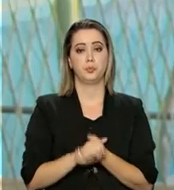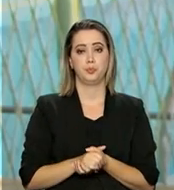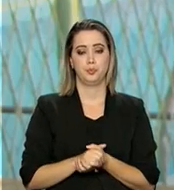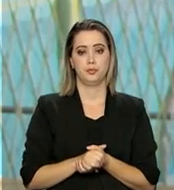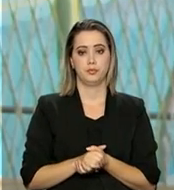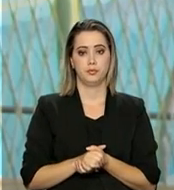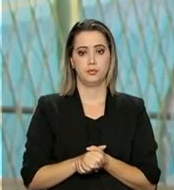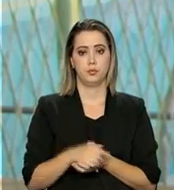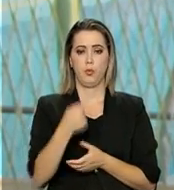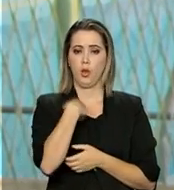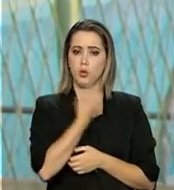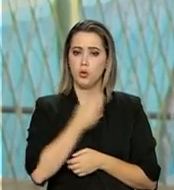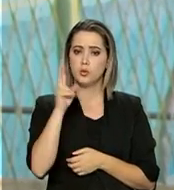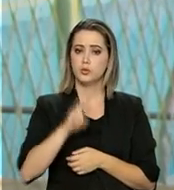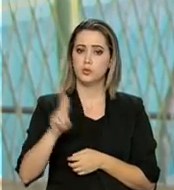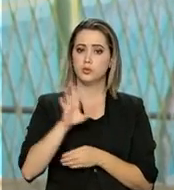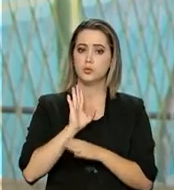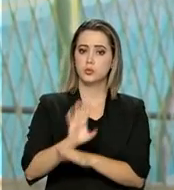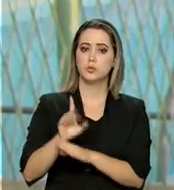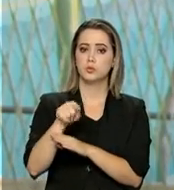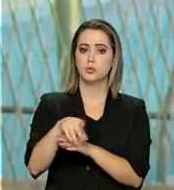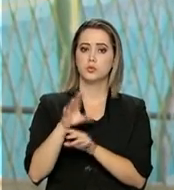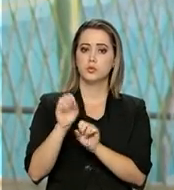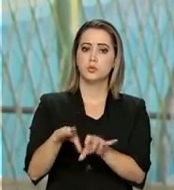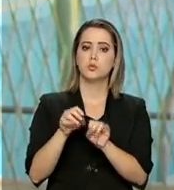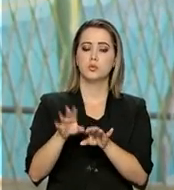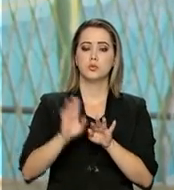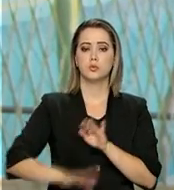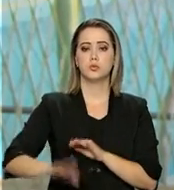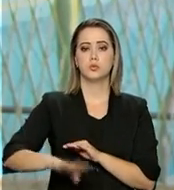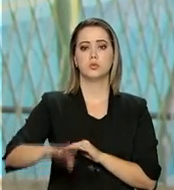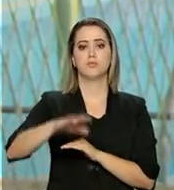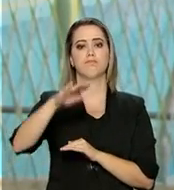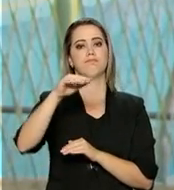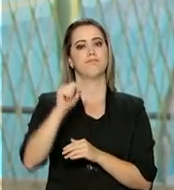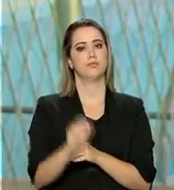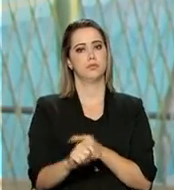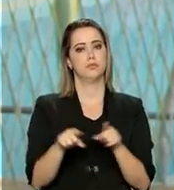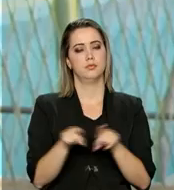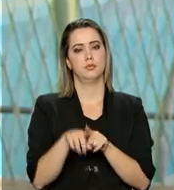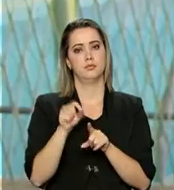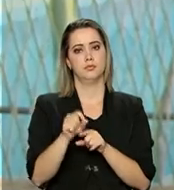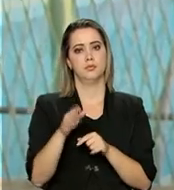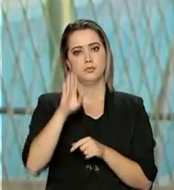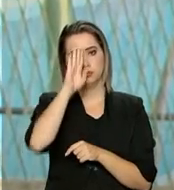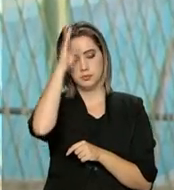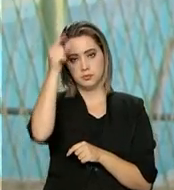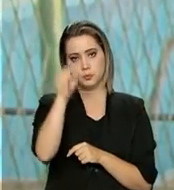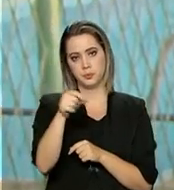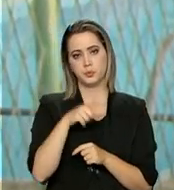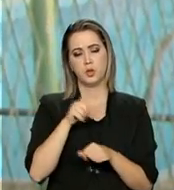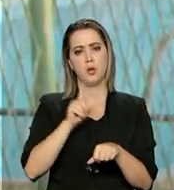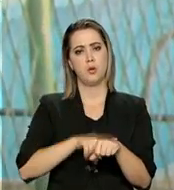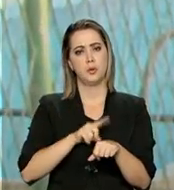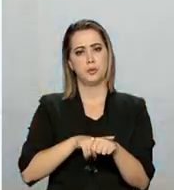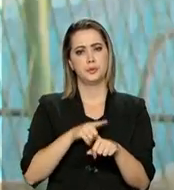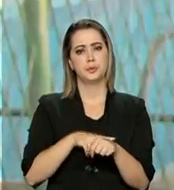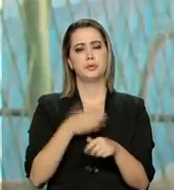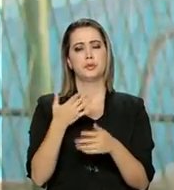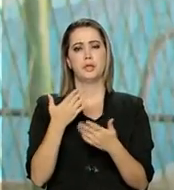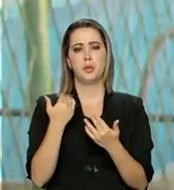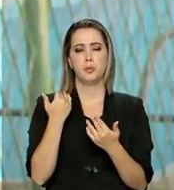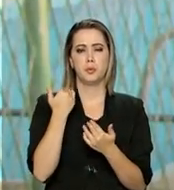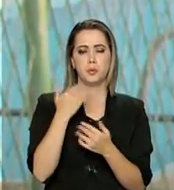usa como auxílio na educação das crianças, principalmente com o tempo que elas têm ocioso.